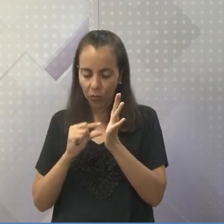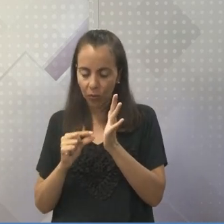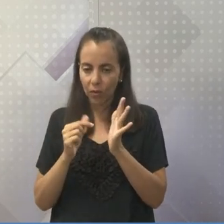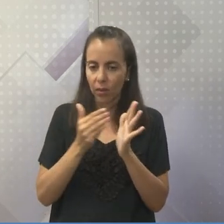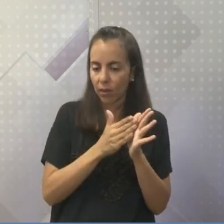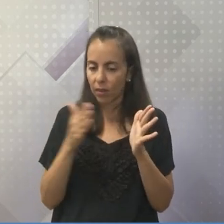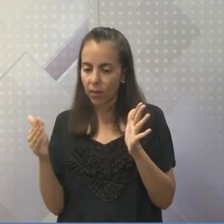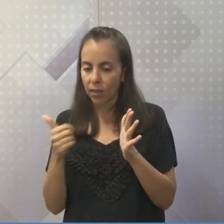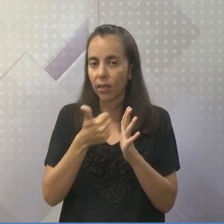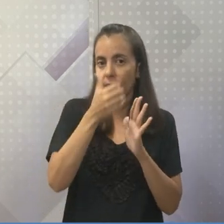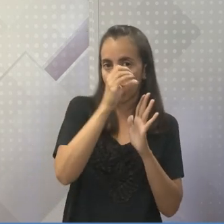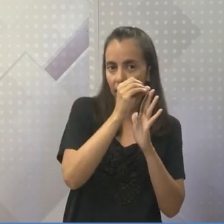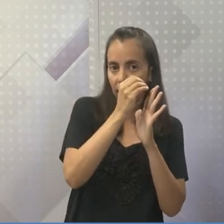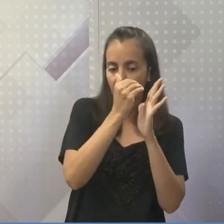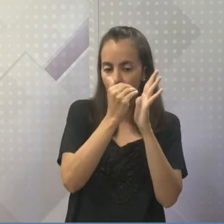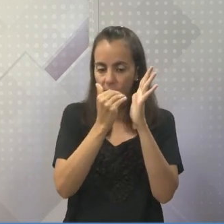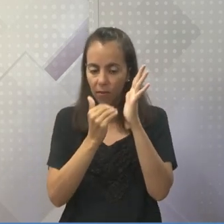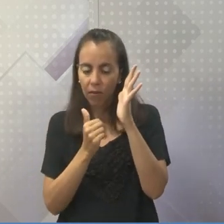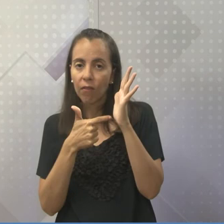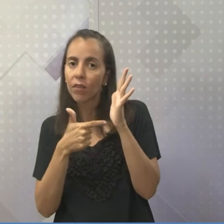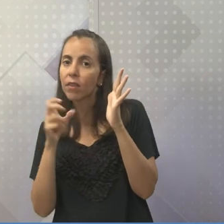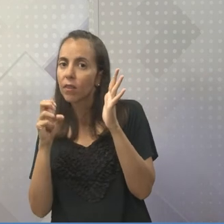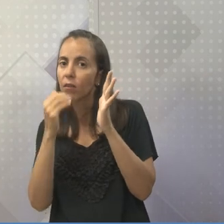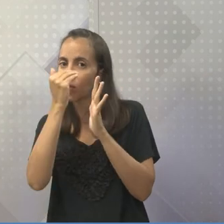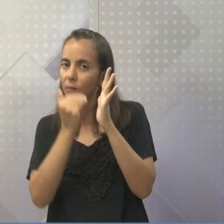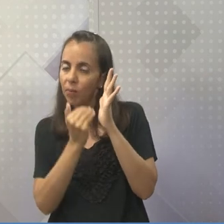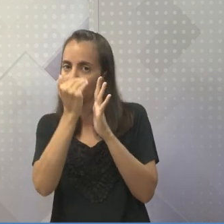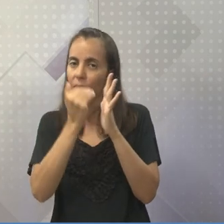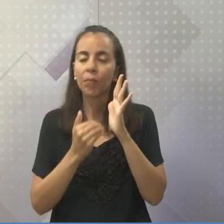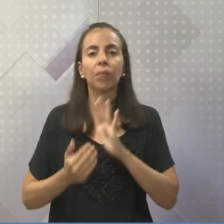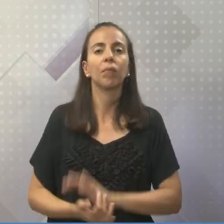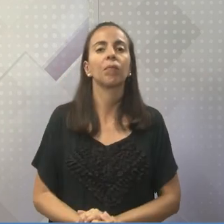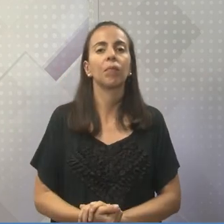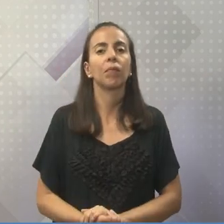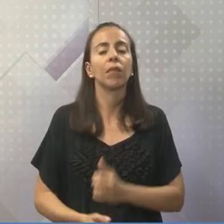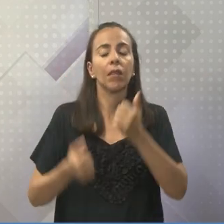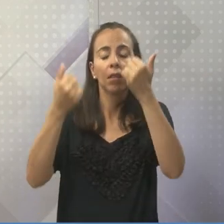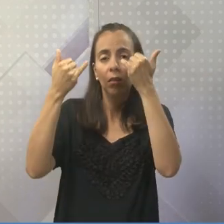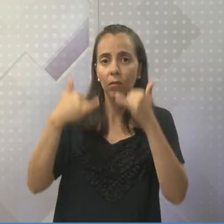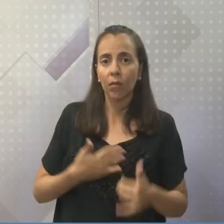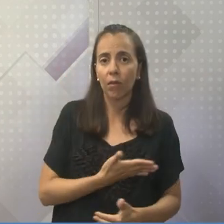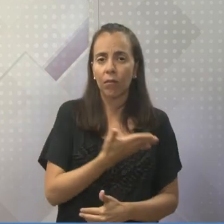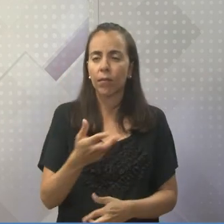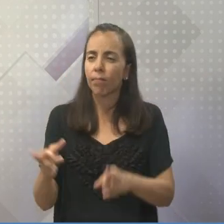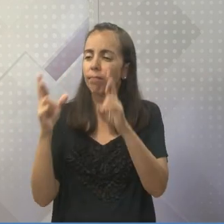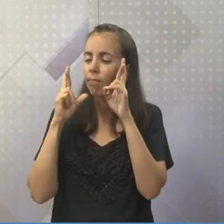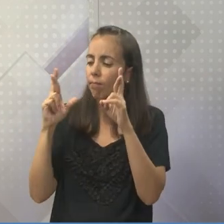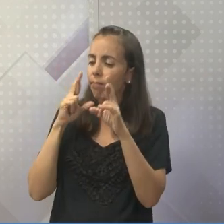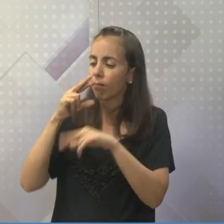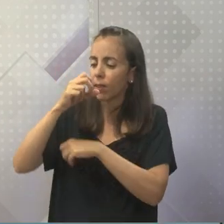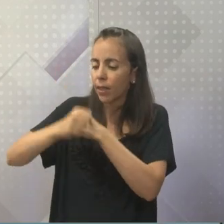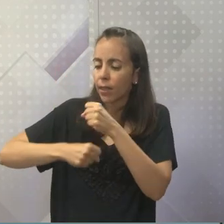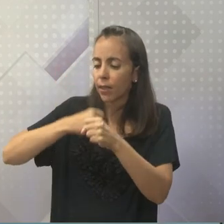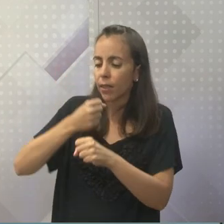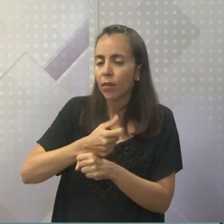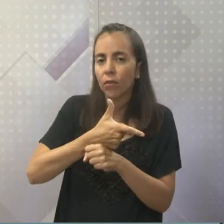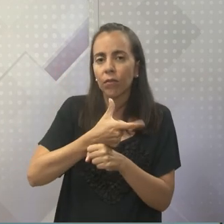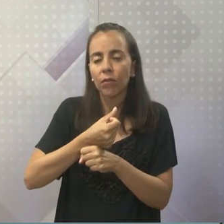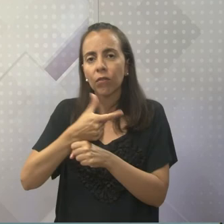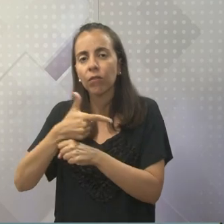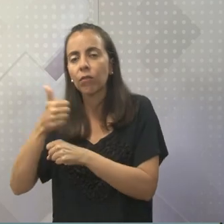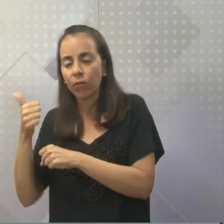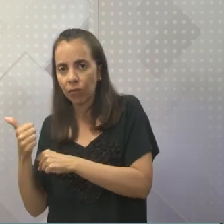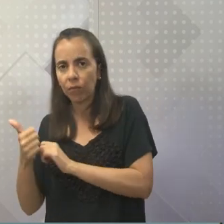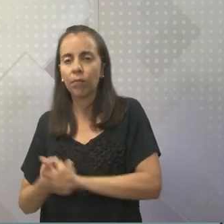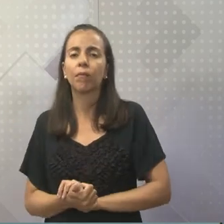dez a vinte e cinco linhas. Eu quero que vocês falem sobre suas expectativas para 2021. Faz isso aí.